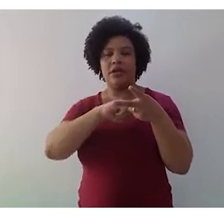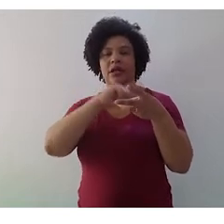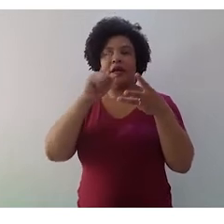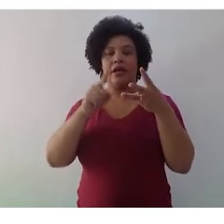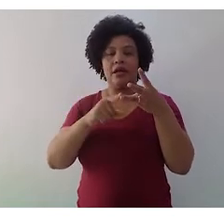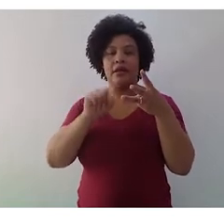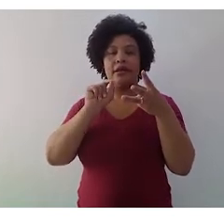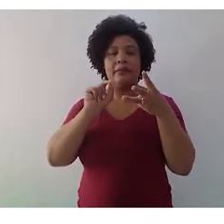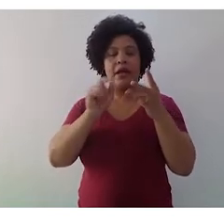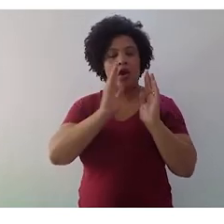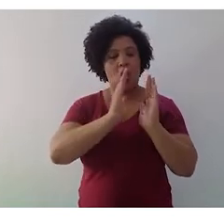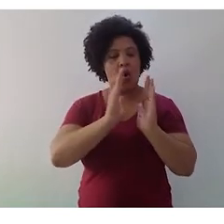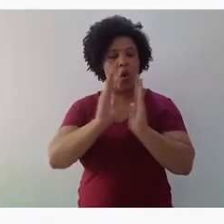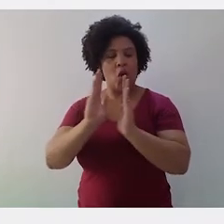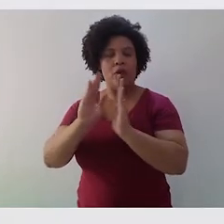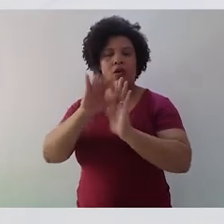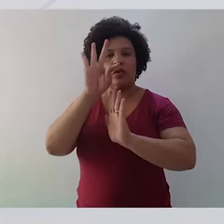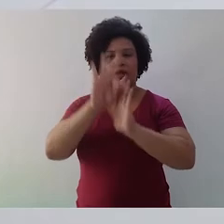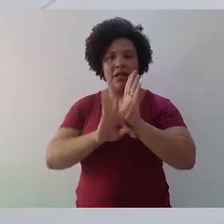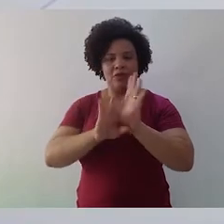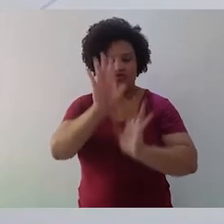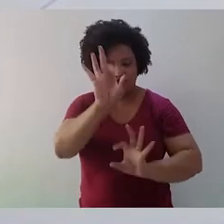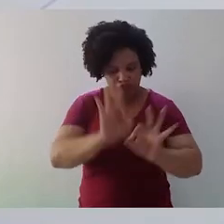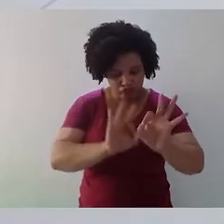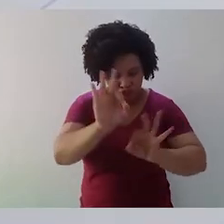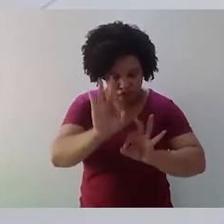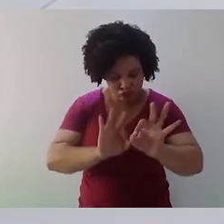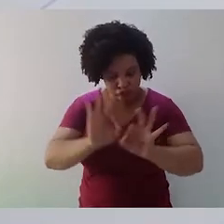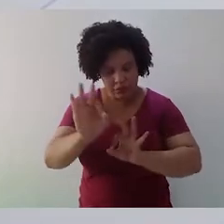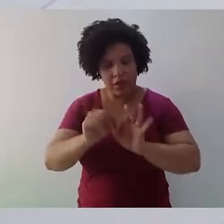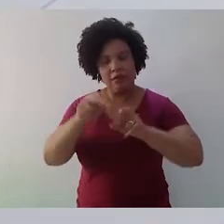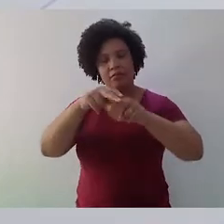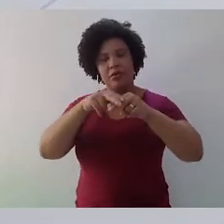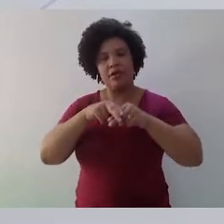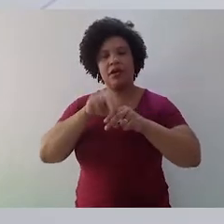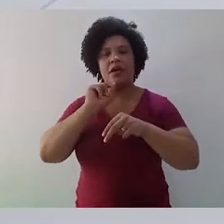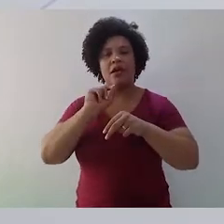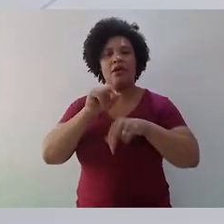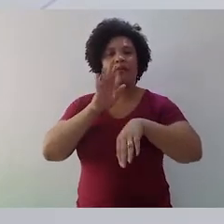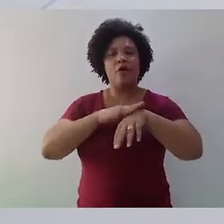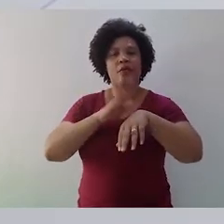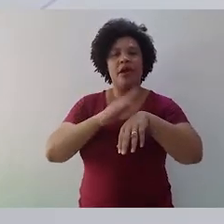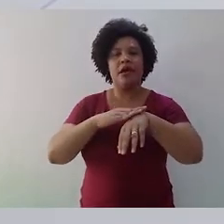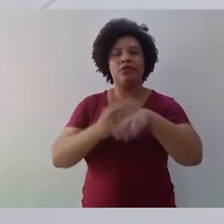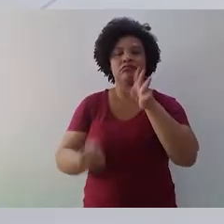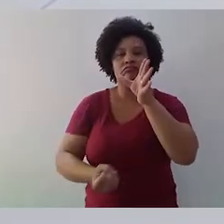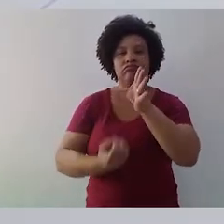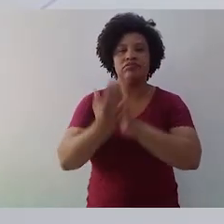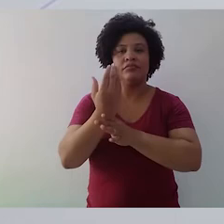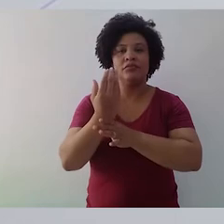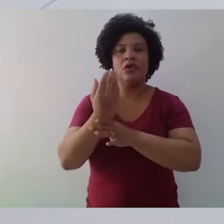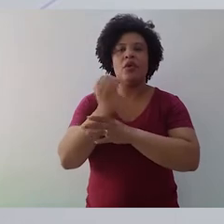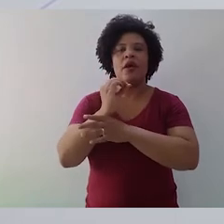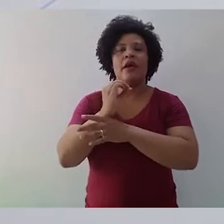a organização do texto. E é por isso que quando eu desenvolvo uma trama num romance, por exemplo, ou quando eu faço um